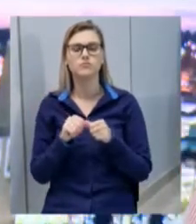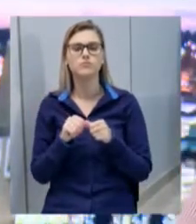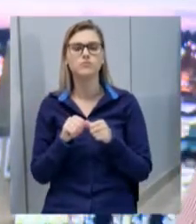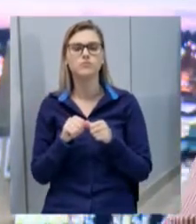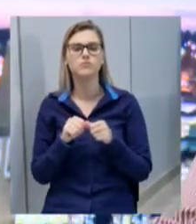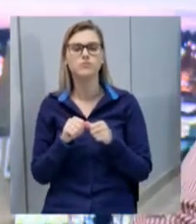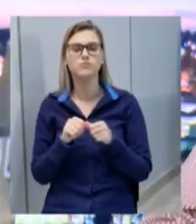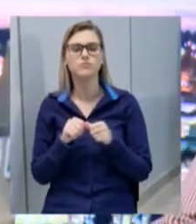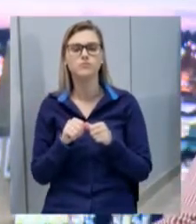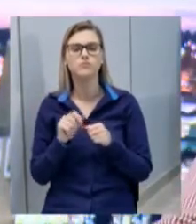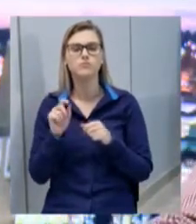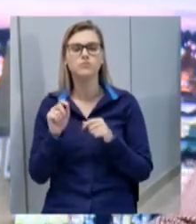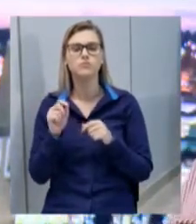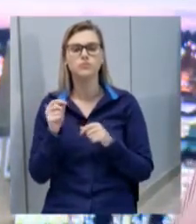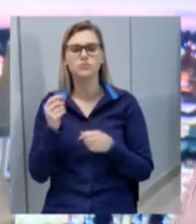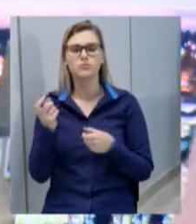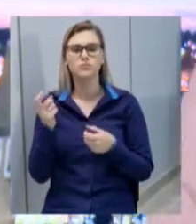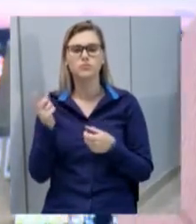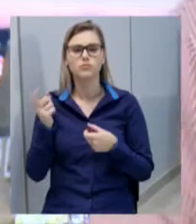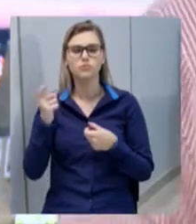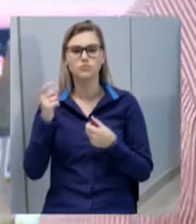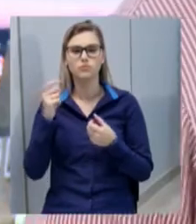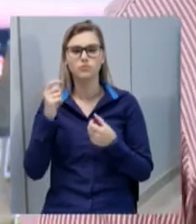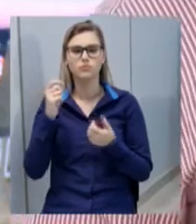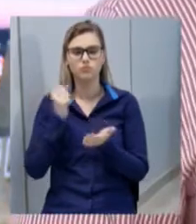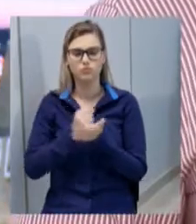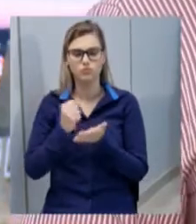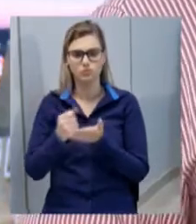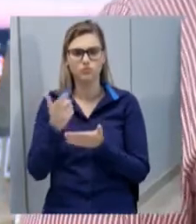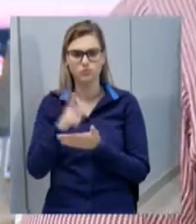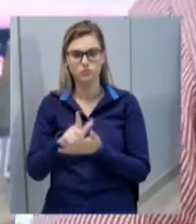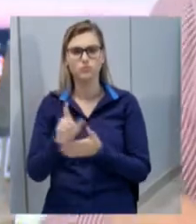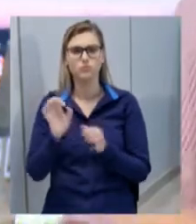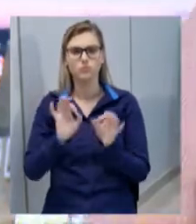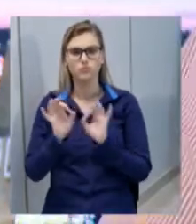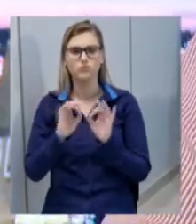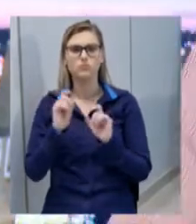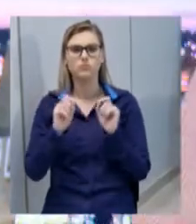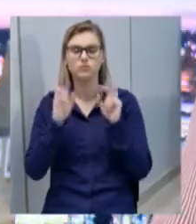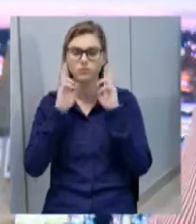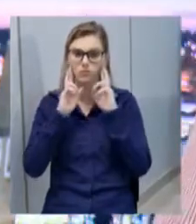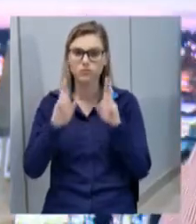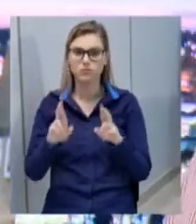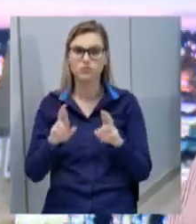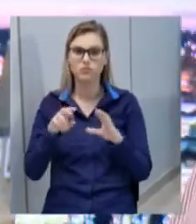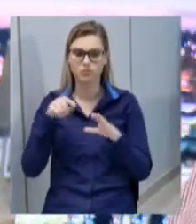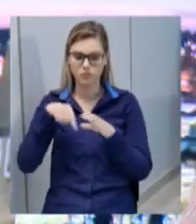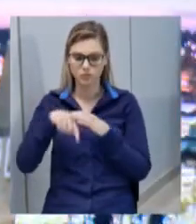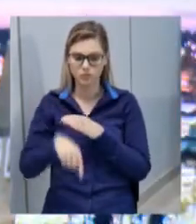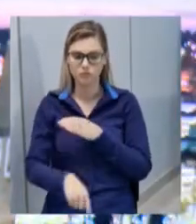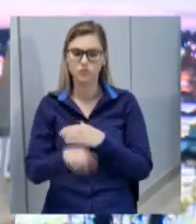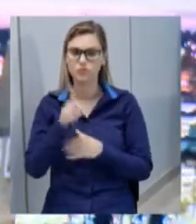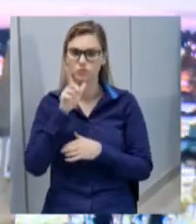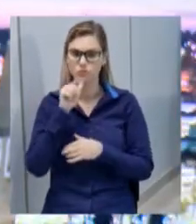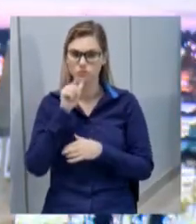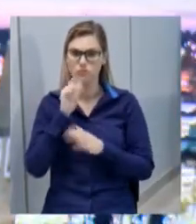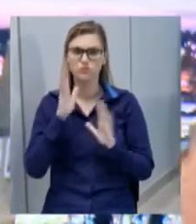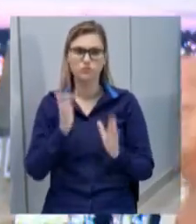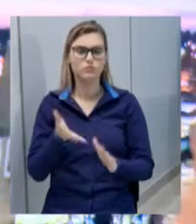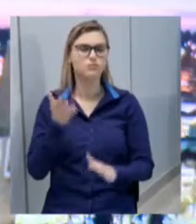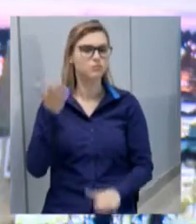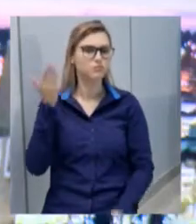o município e a CASAM respeitariam os poços artesianos que, na ocasião, já